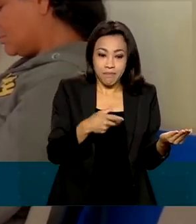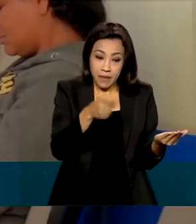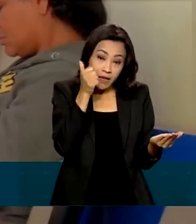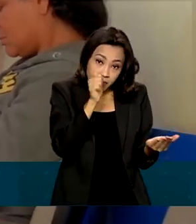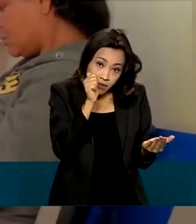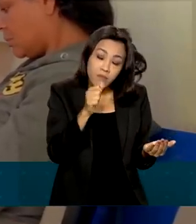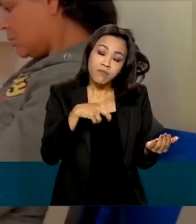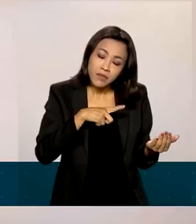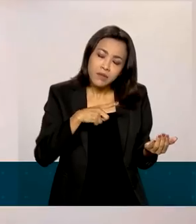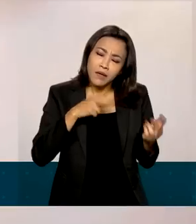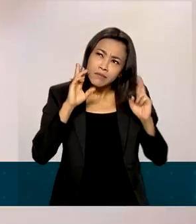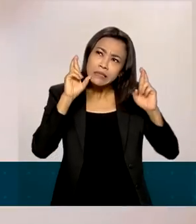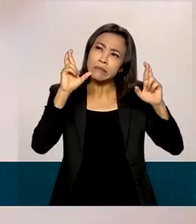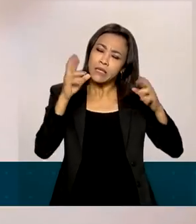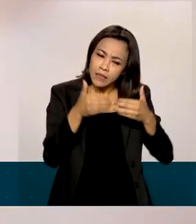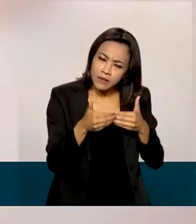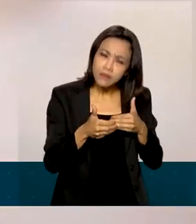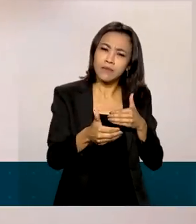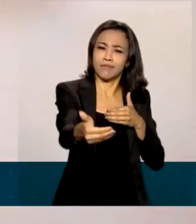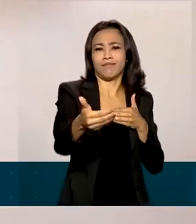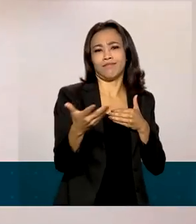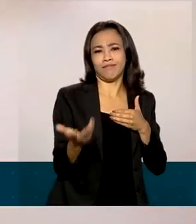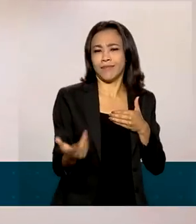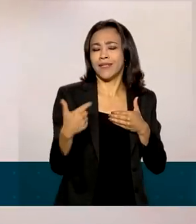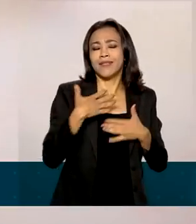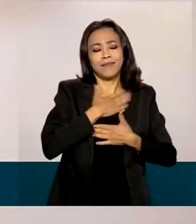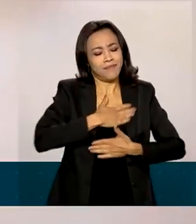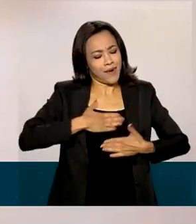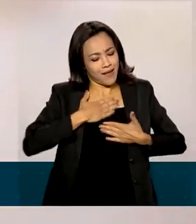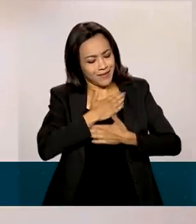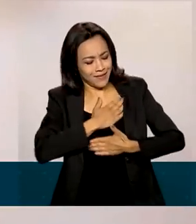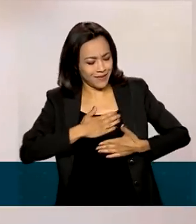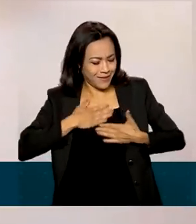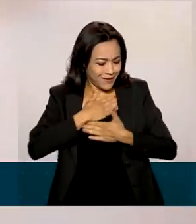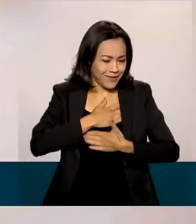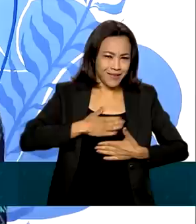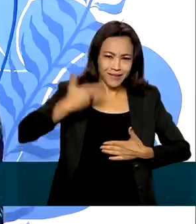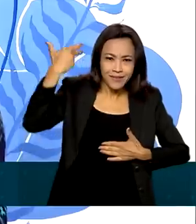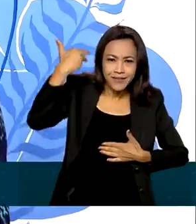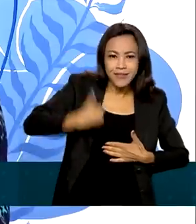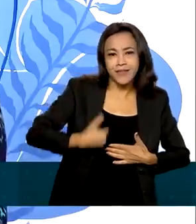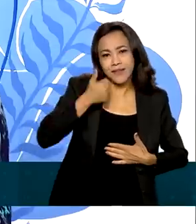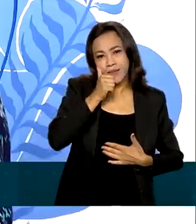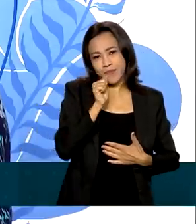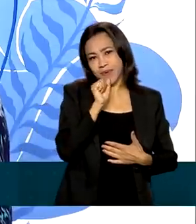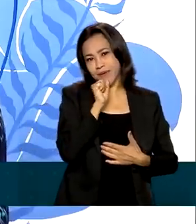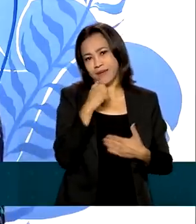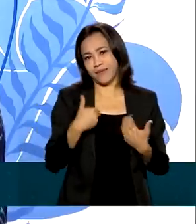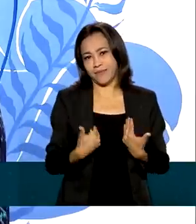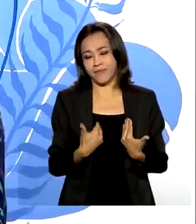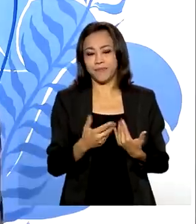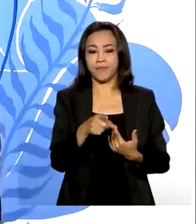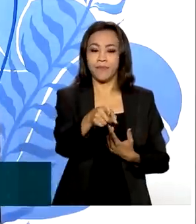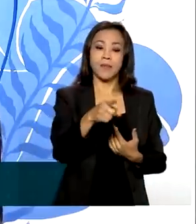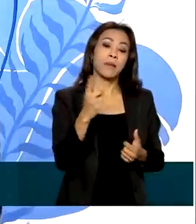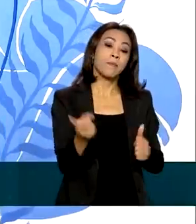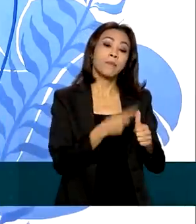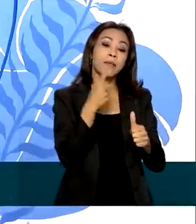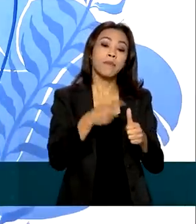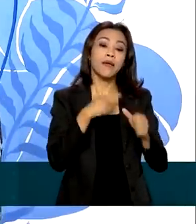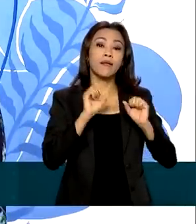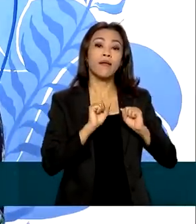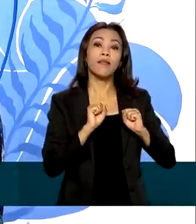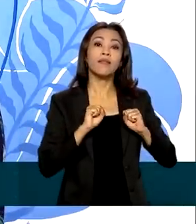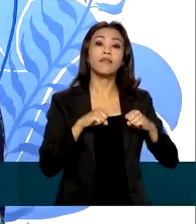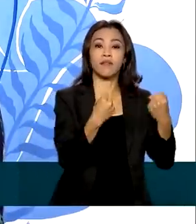possa ter esperança no futuro e enxergar prazer na tarefa de ser mãe. A premissa básica é a defesa da vida da